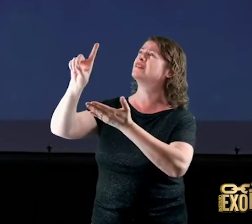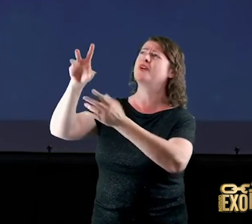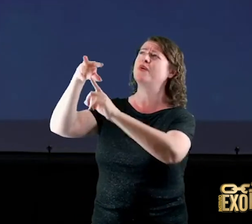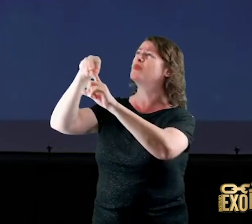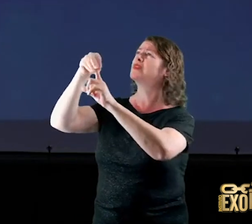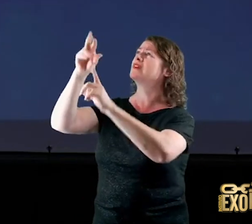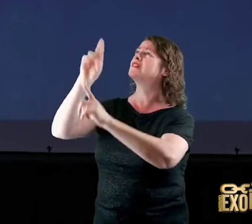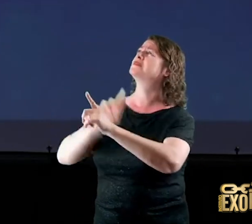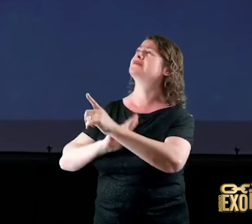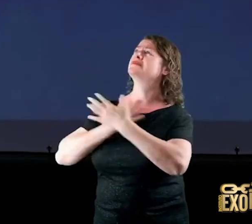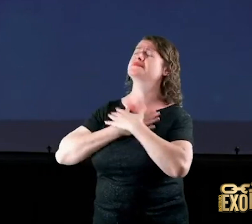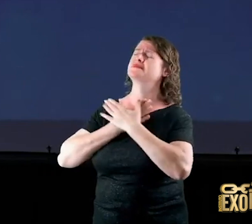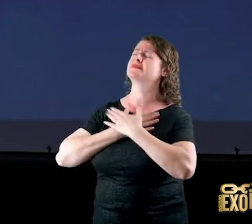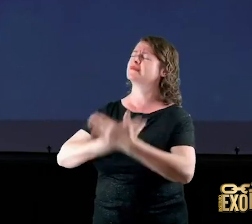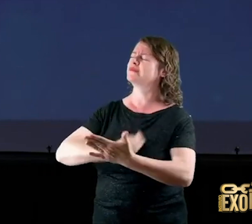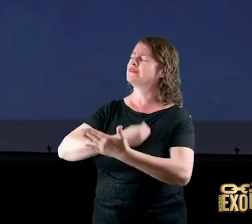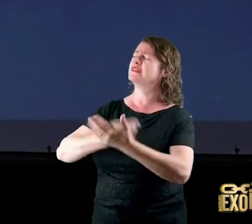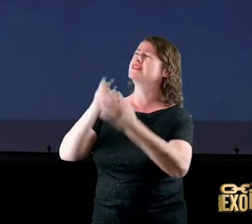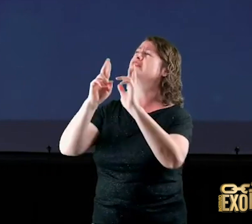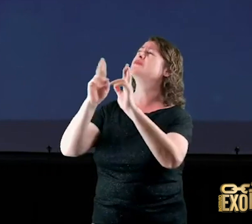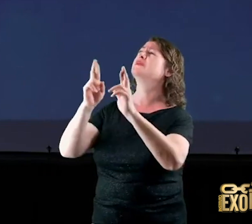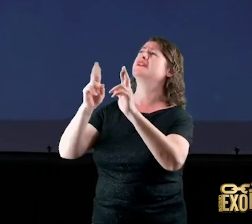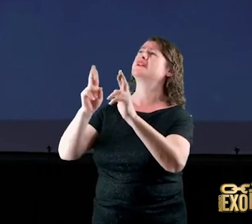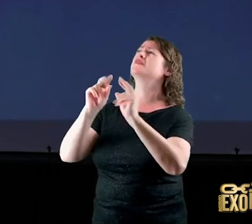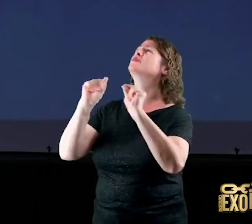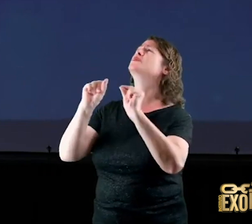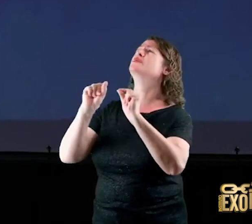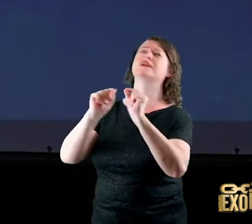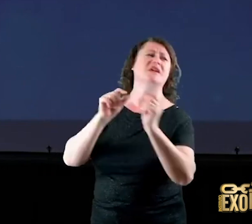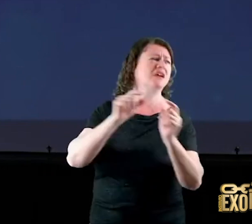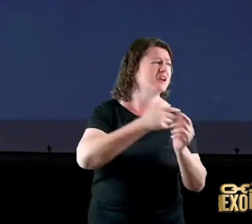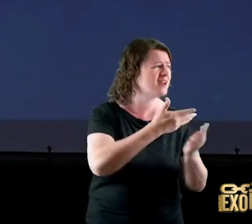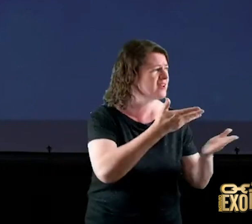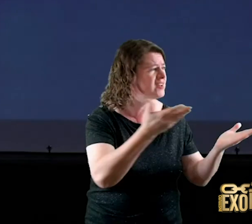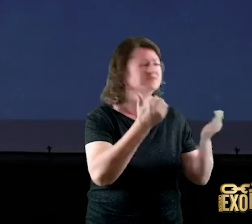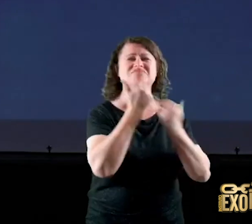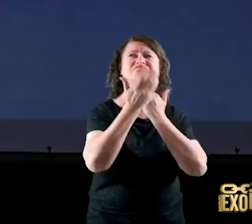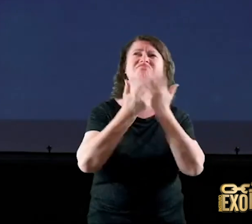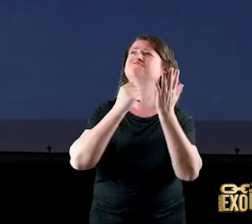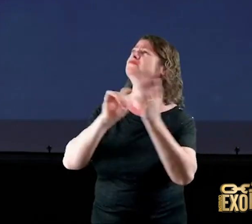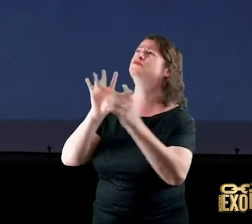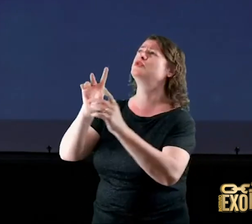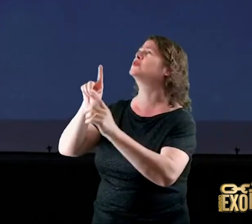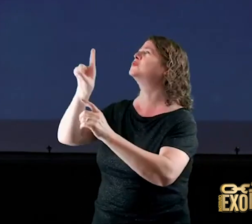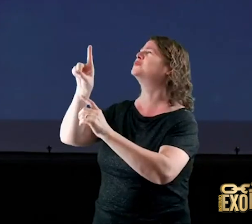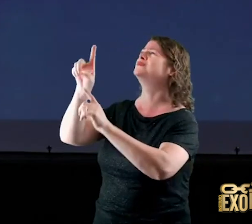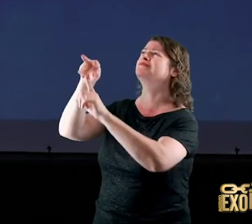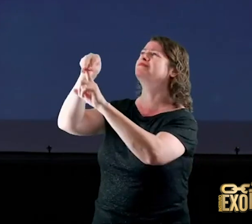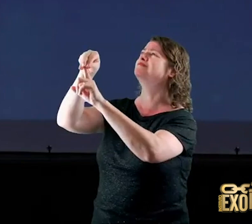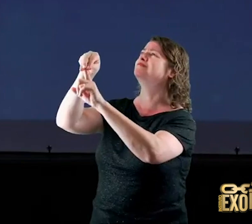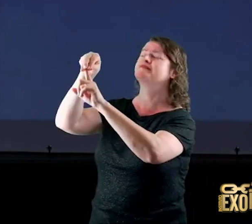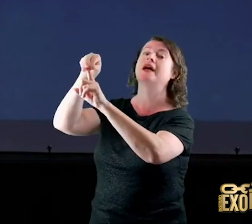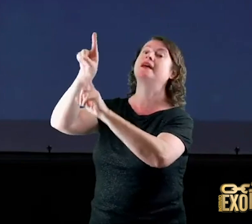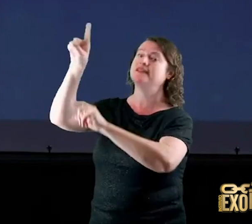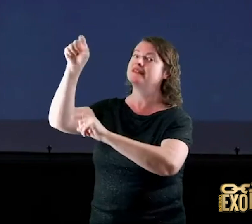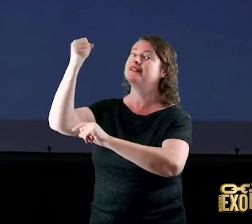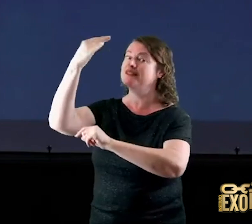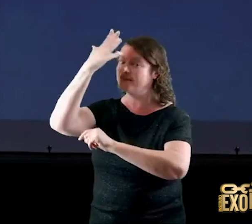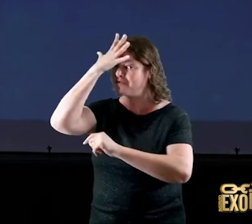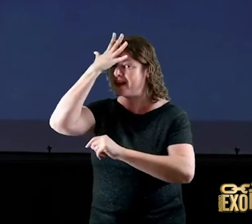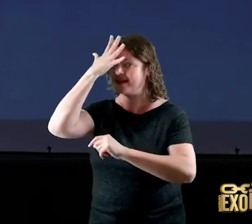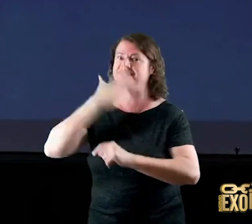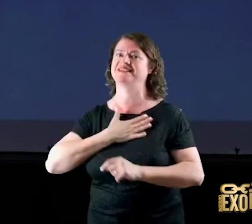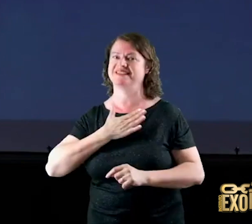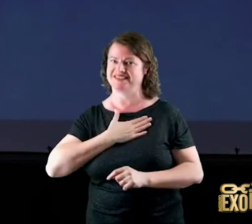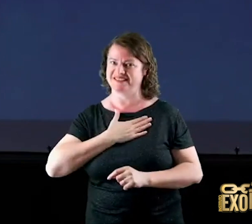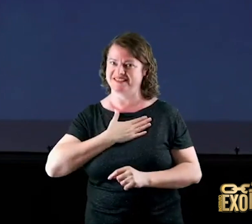única resposta é a minha única esperança aí Deus se mostra a Deus é interessante